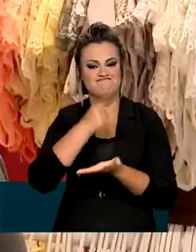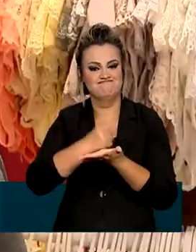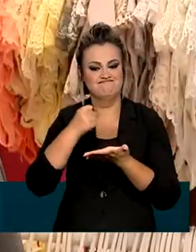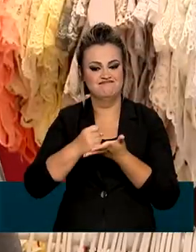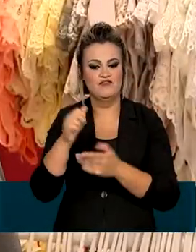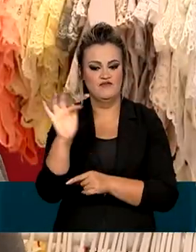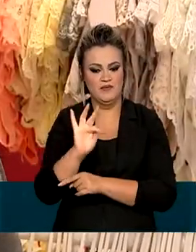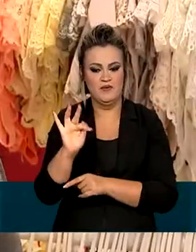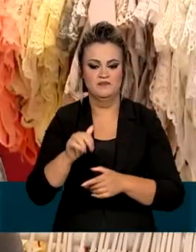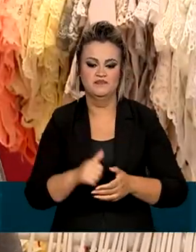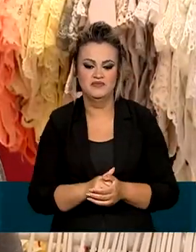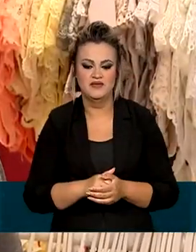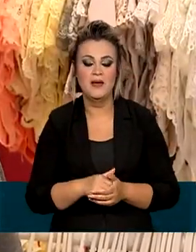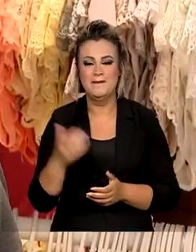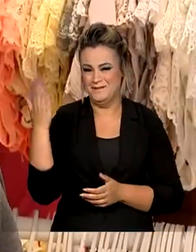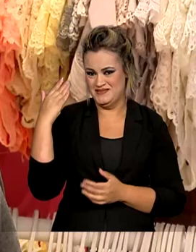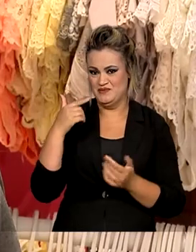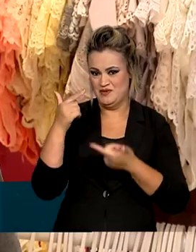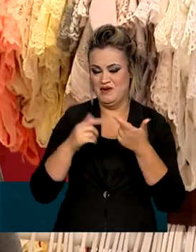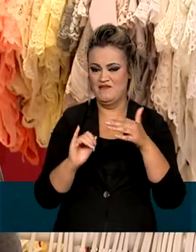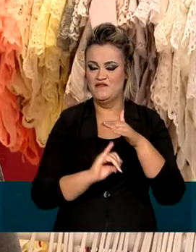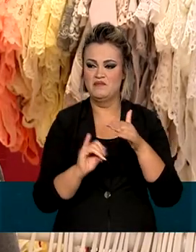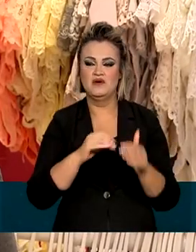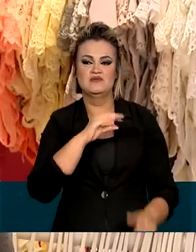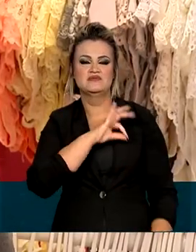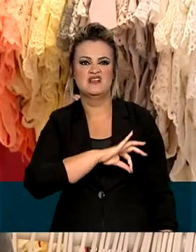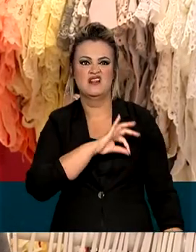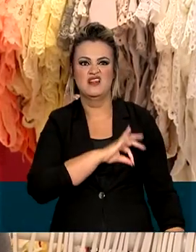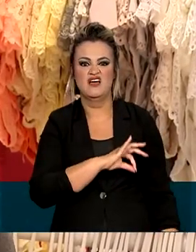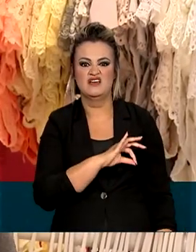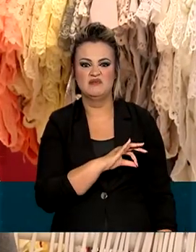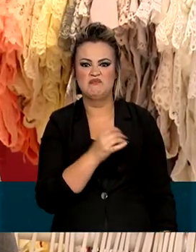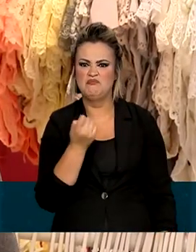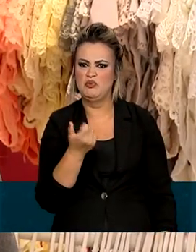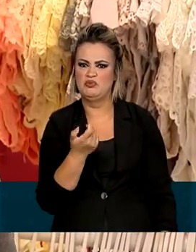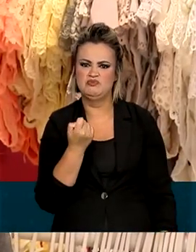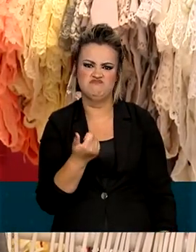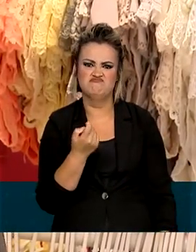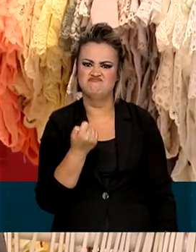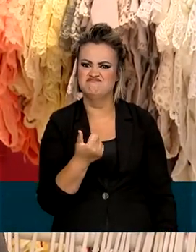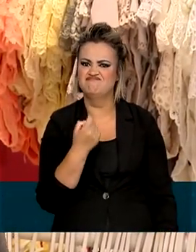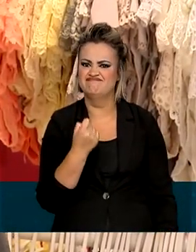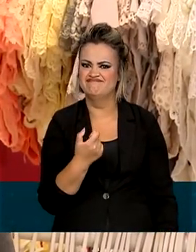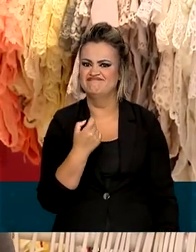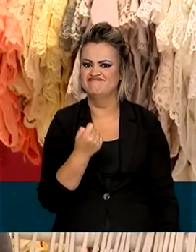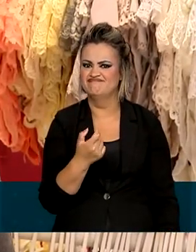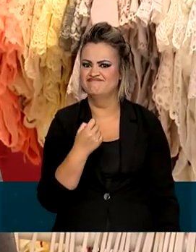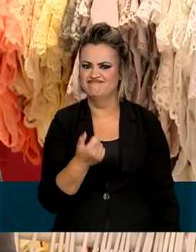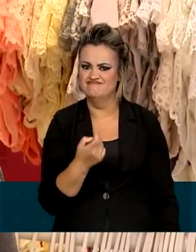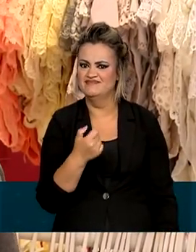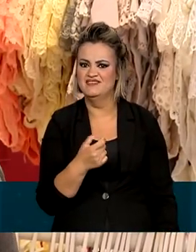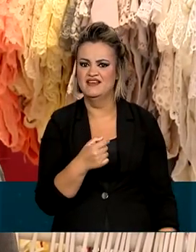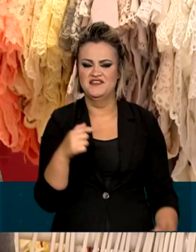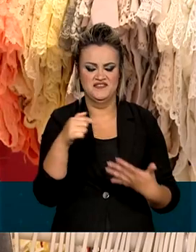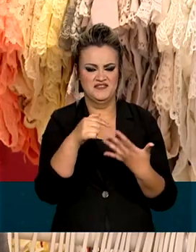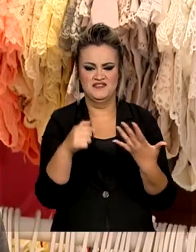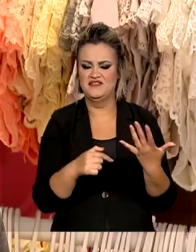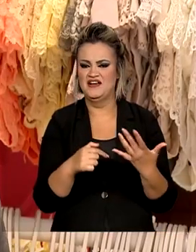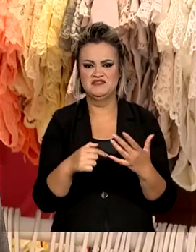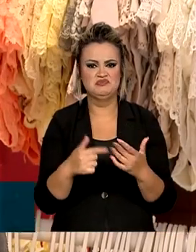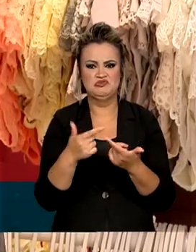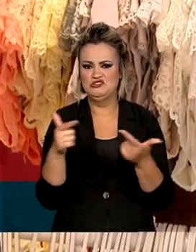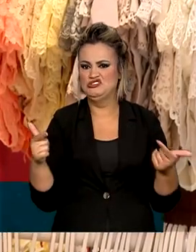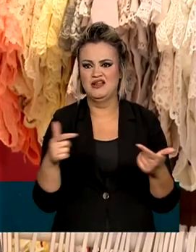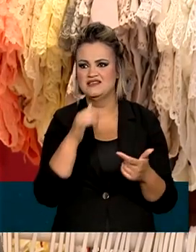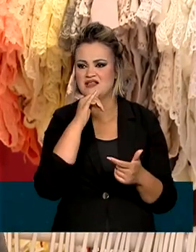Quando eu trabalhava informal, eu ganhava menos que um salário mínimo. Não recebia vale